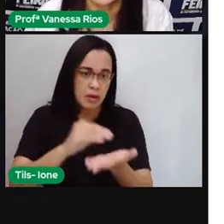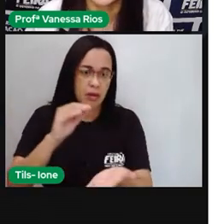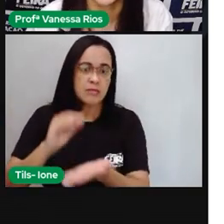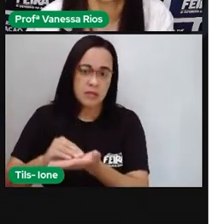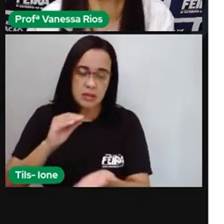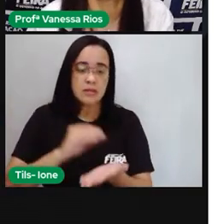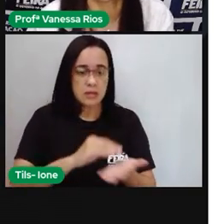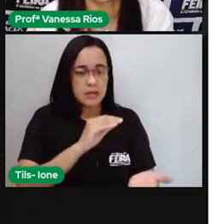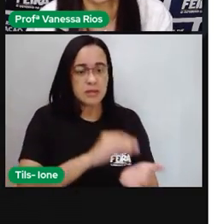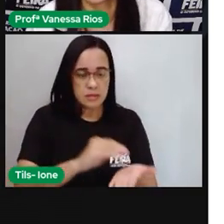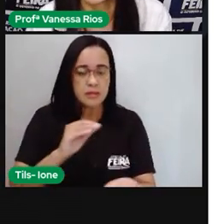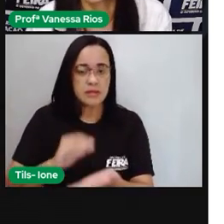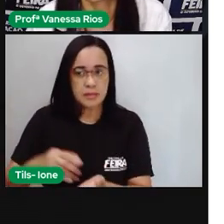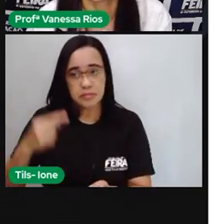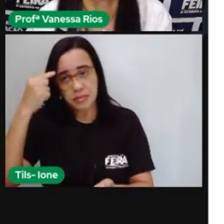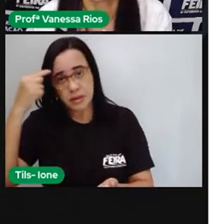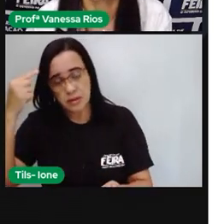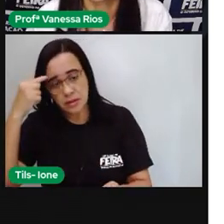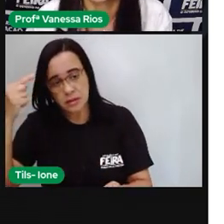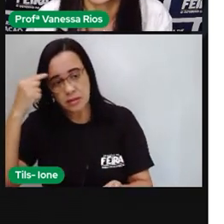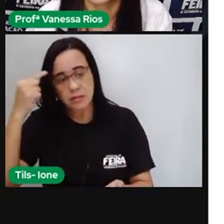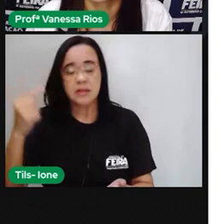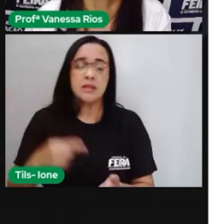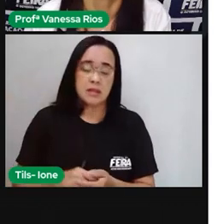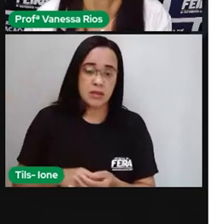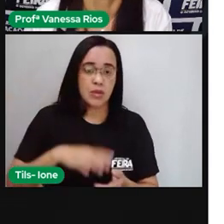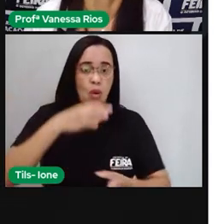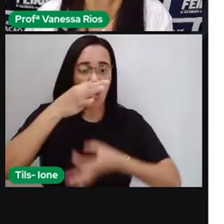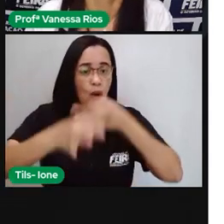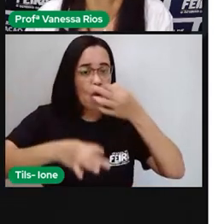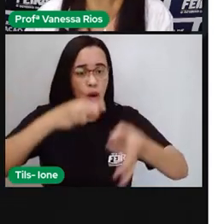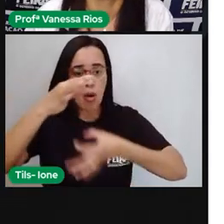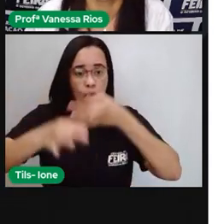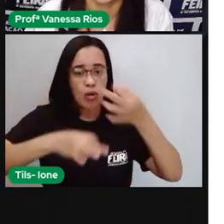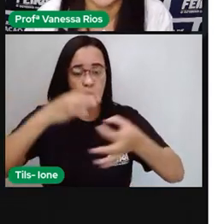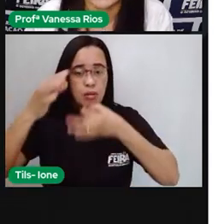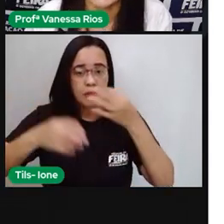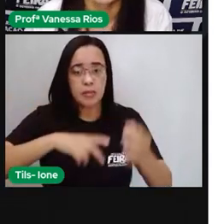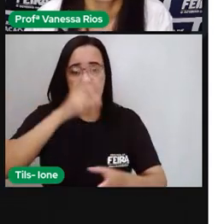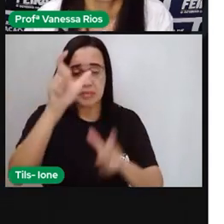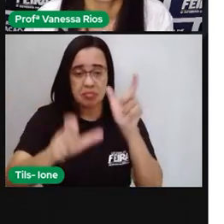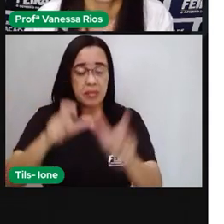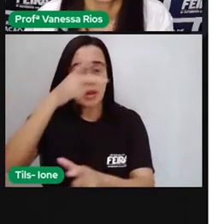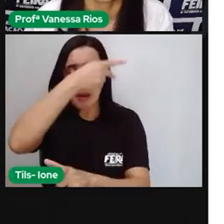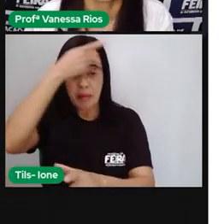ações, os pensamentos, nas opiniões de muitas pessoas.